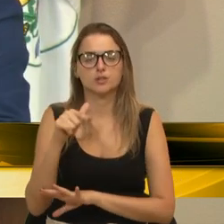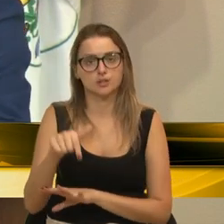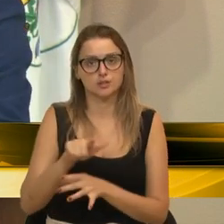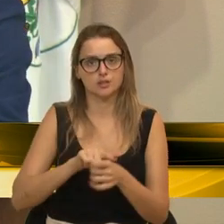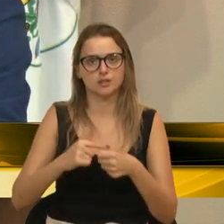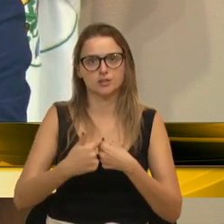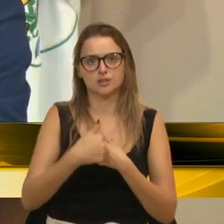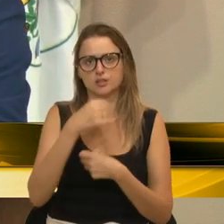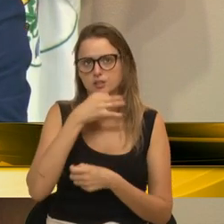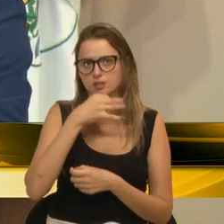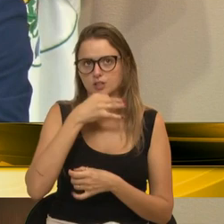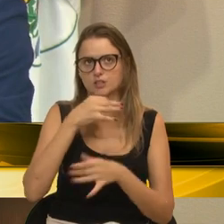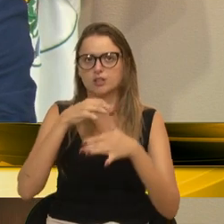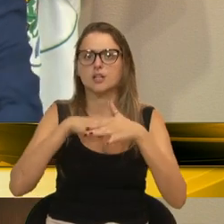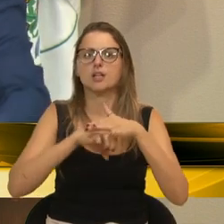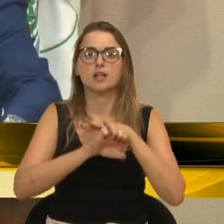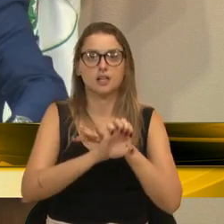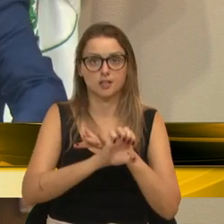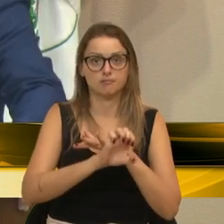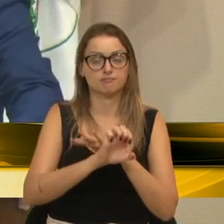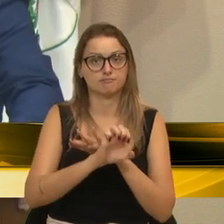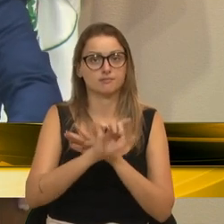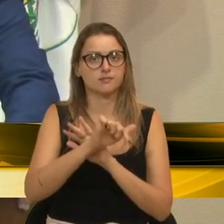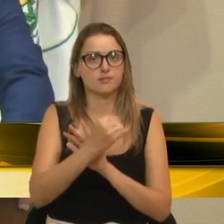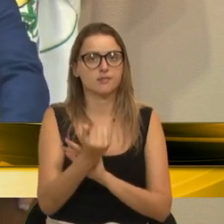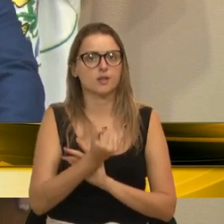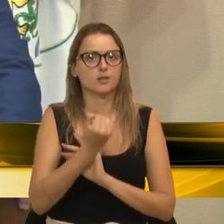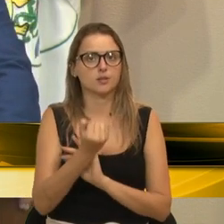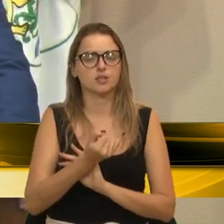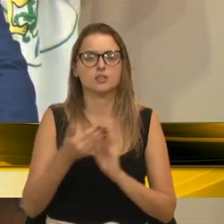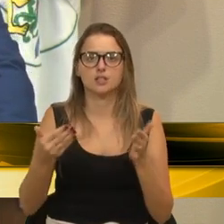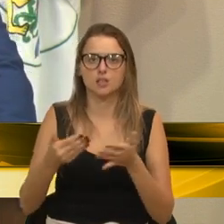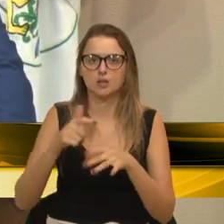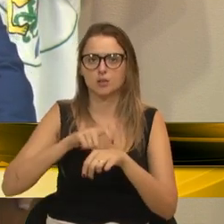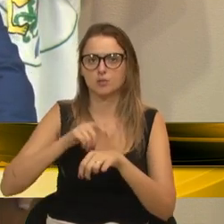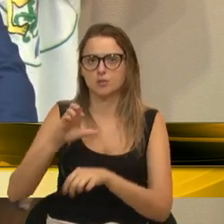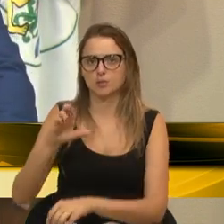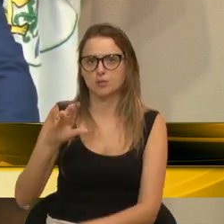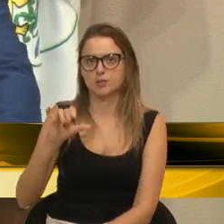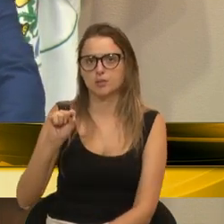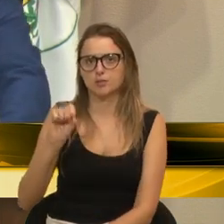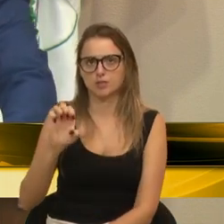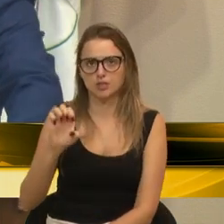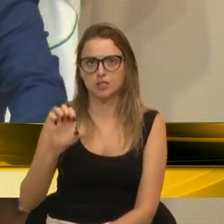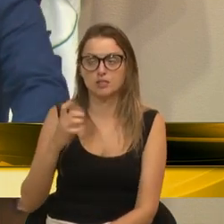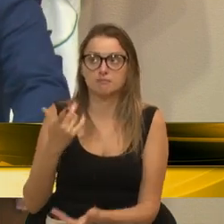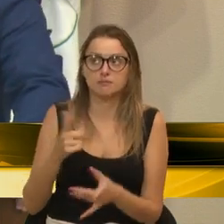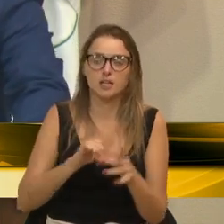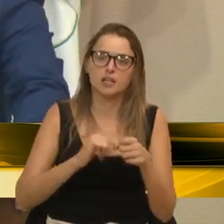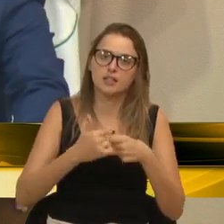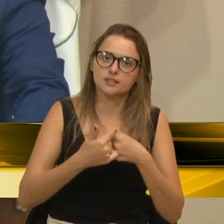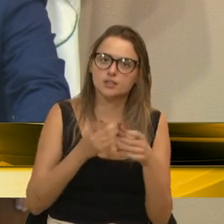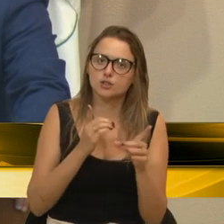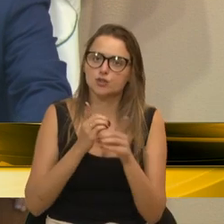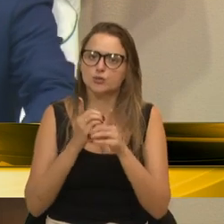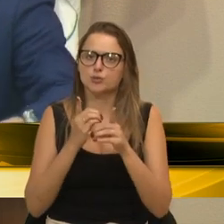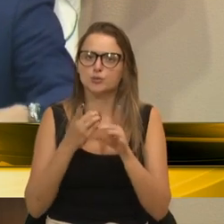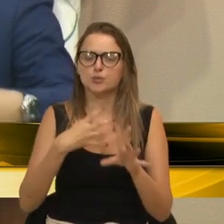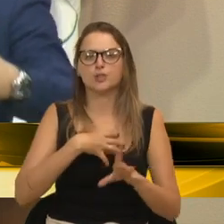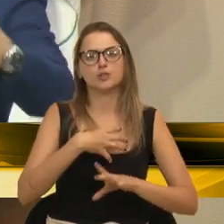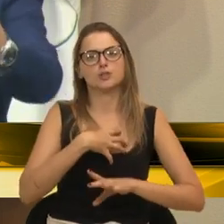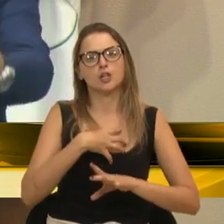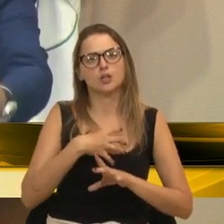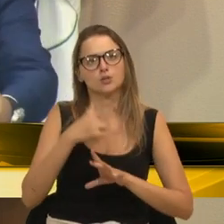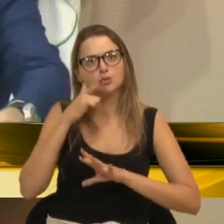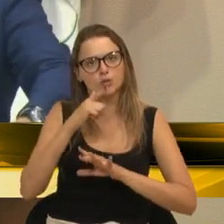é o empreendedorismo e, nesses momentos de crise, a cidade buscar alternativas para superar, sair e,